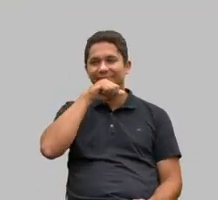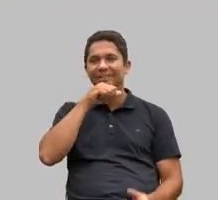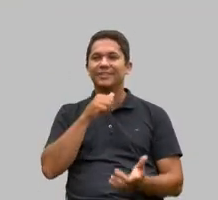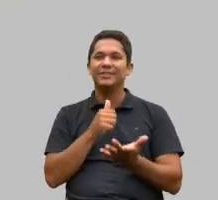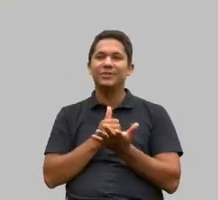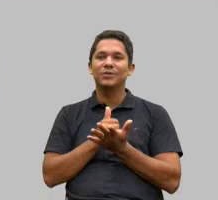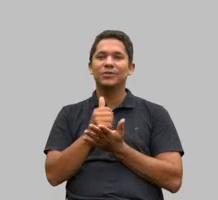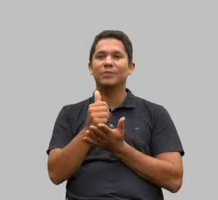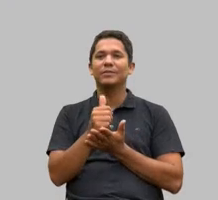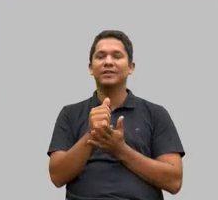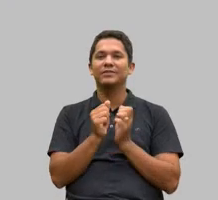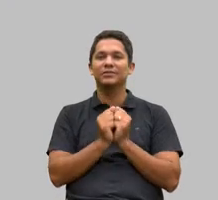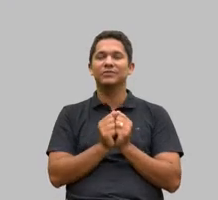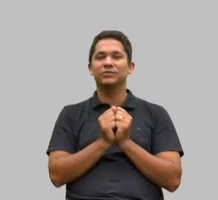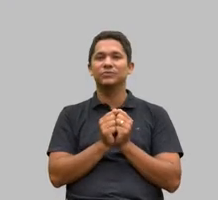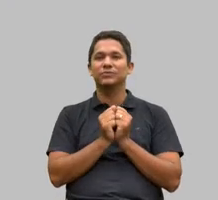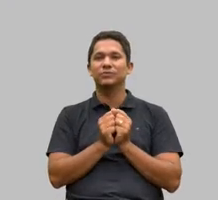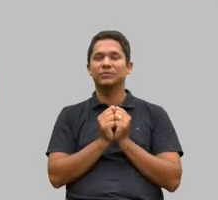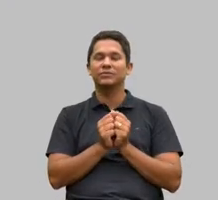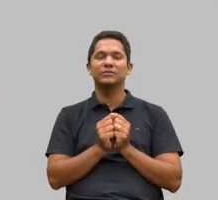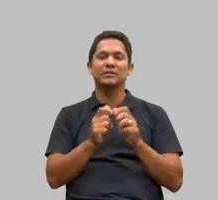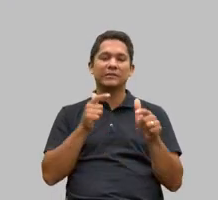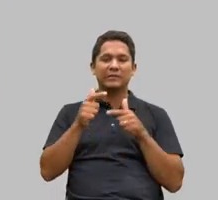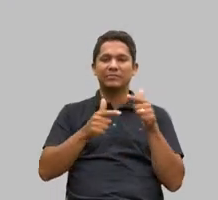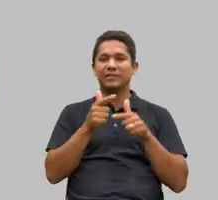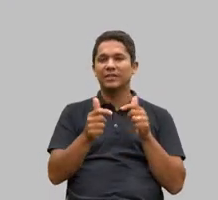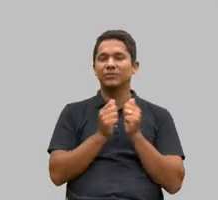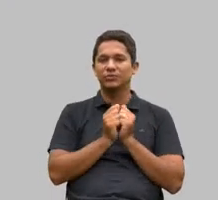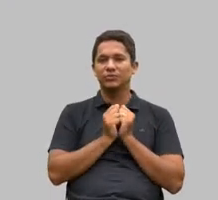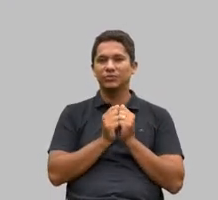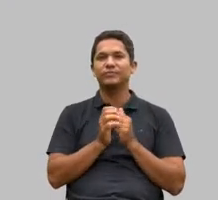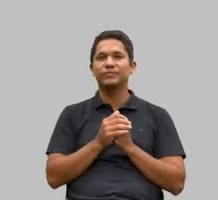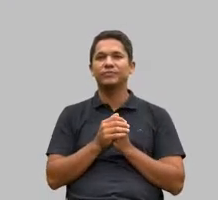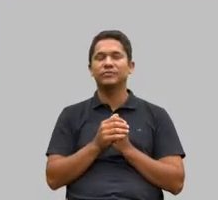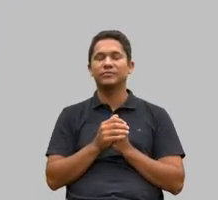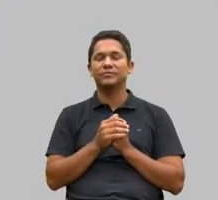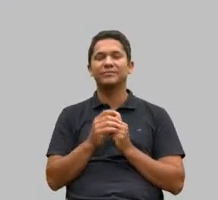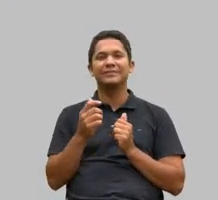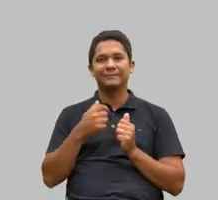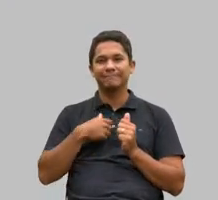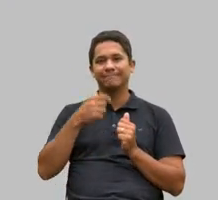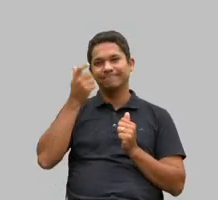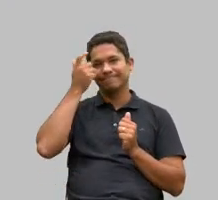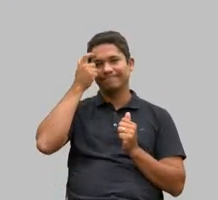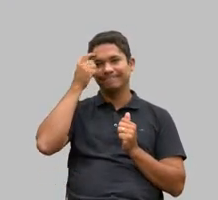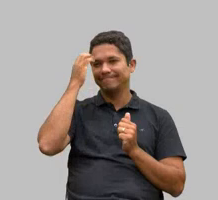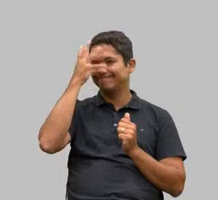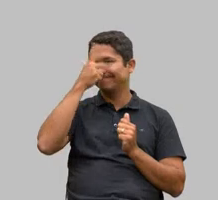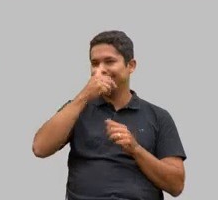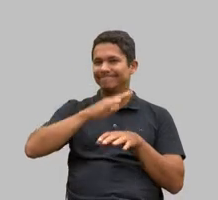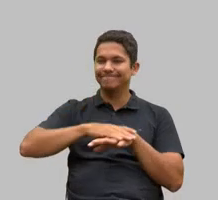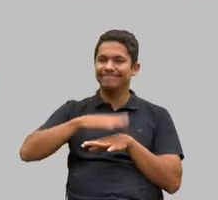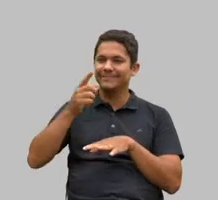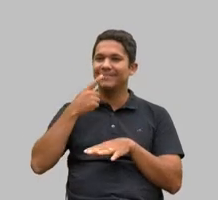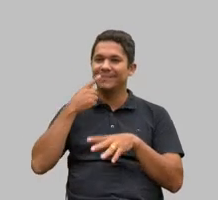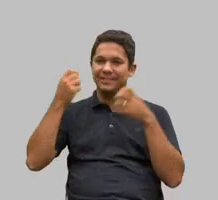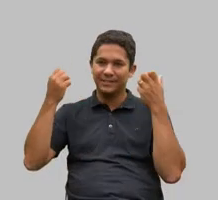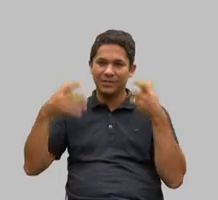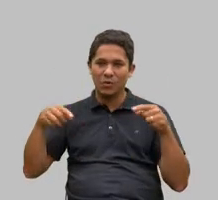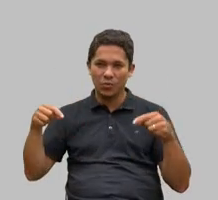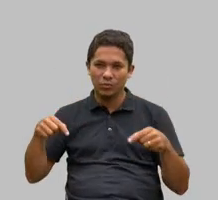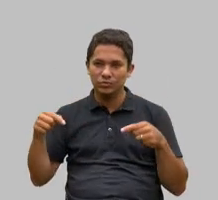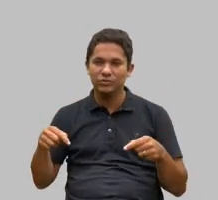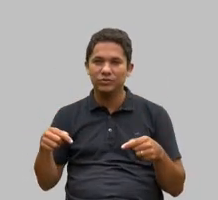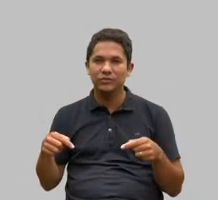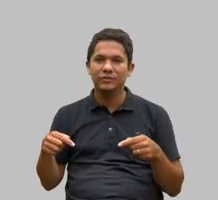junto com a gente esse trabalho e o que eu acho mais bonito de poder dizer aqui hoje é